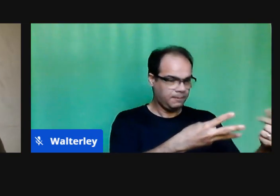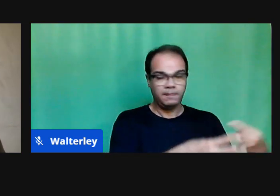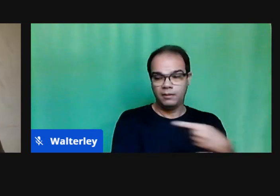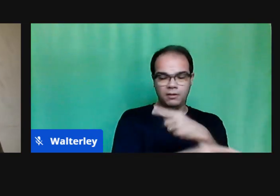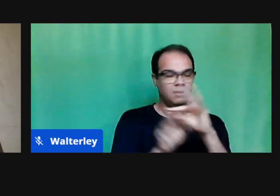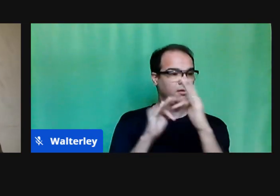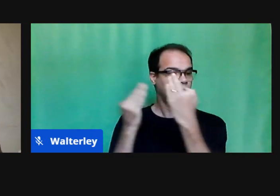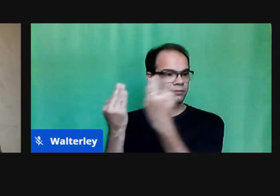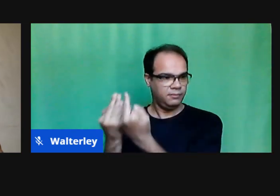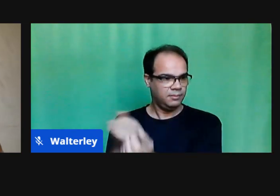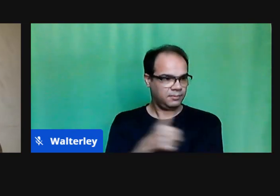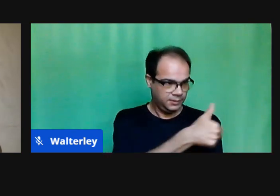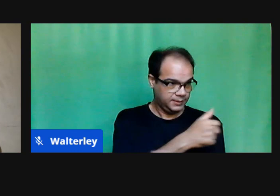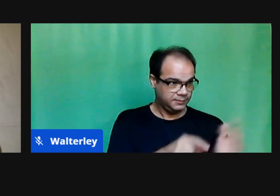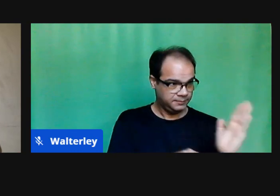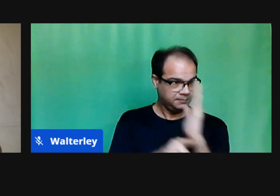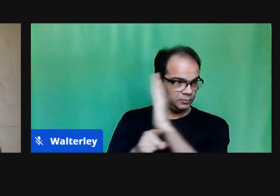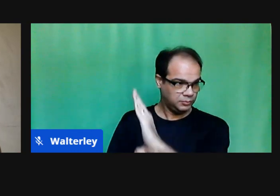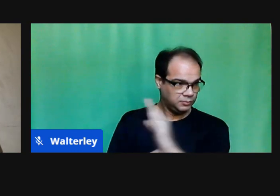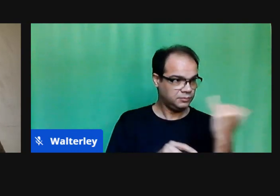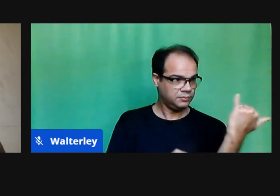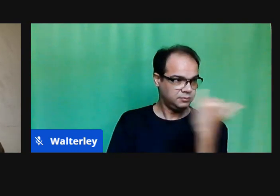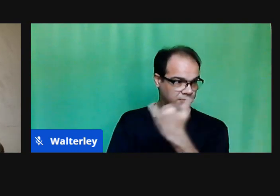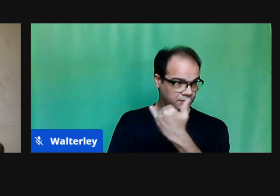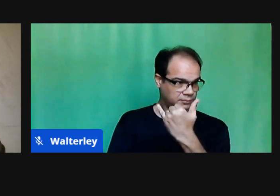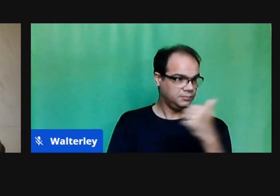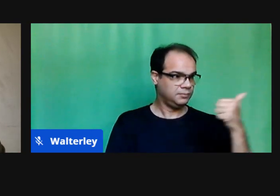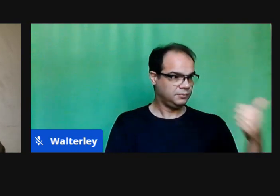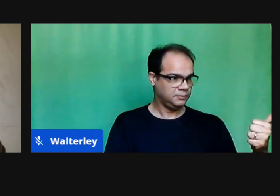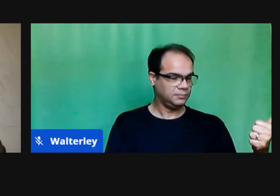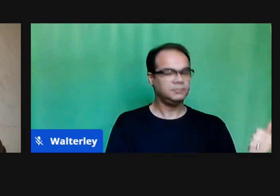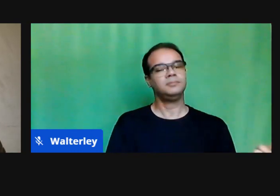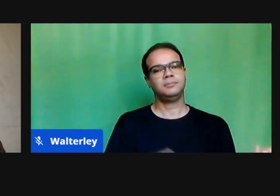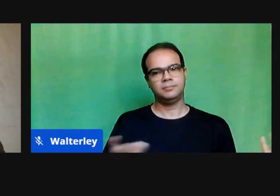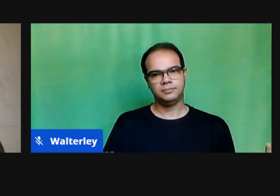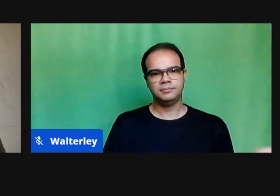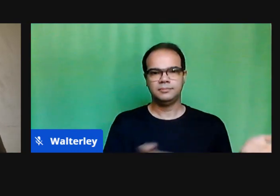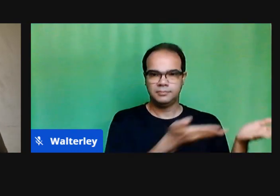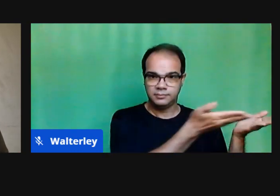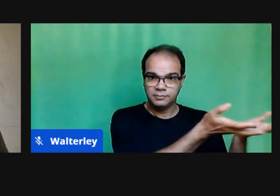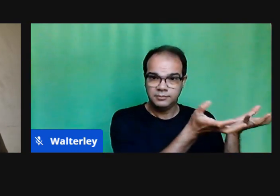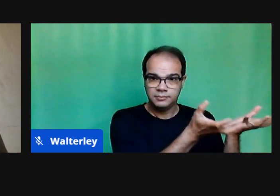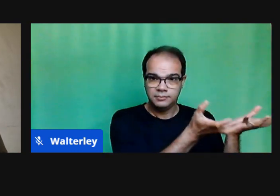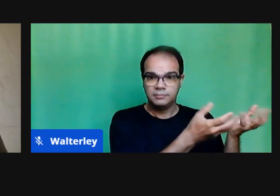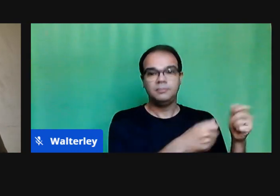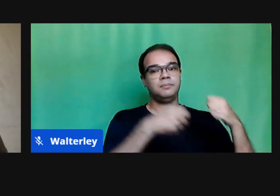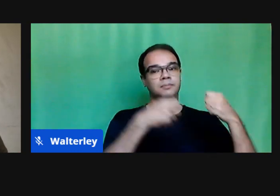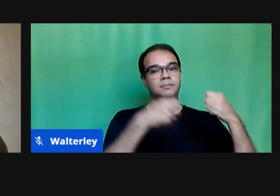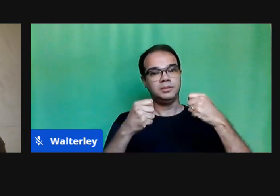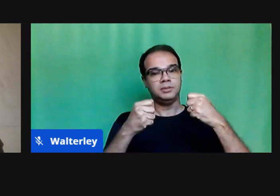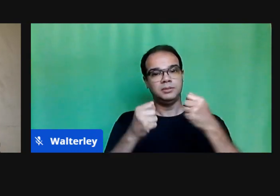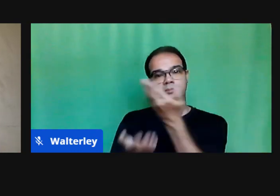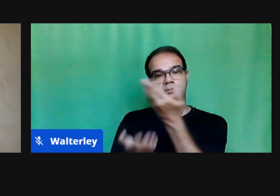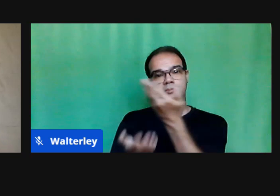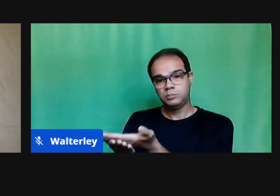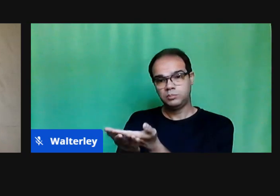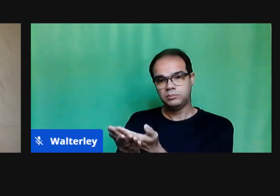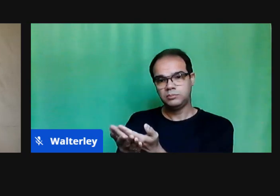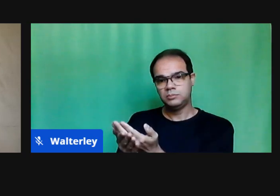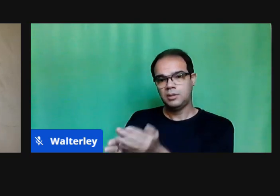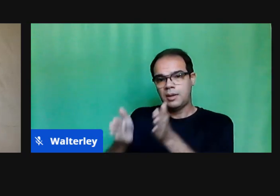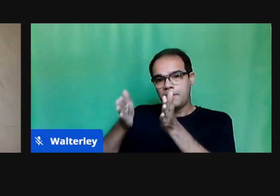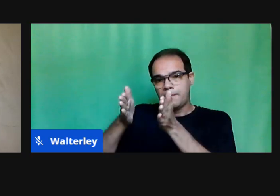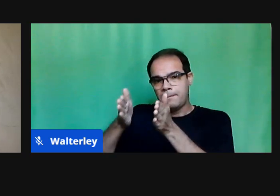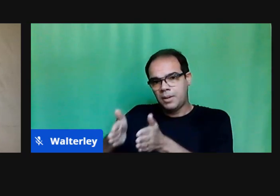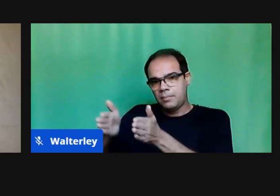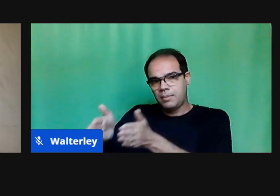Ter a família acompanhando, ter a família presente, ter uma rotina de estudo, que respeitasse a